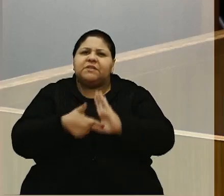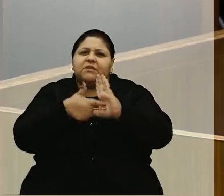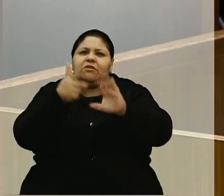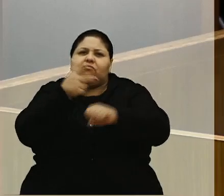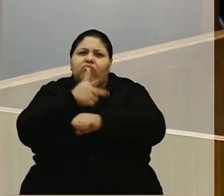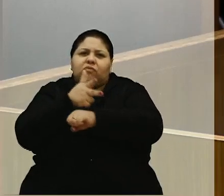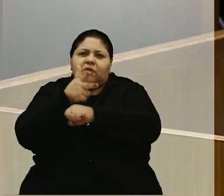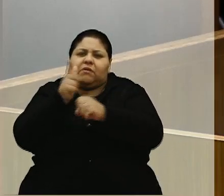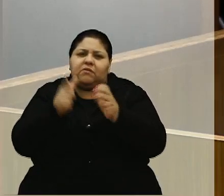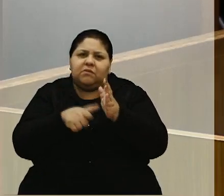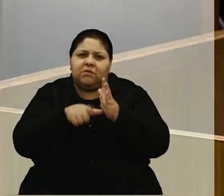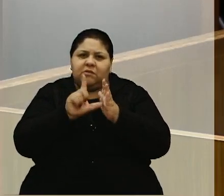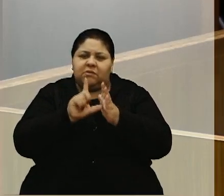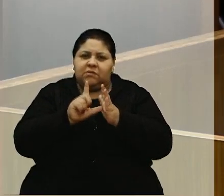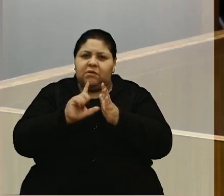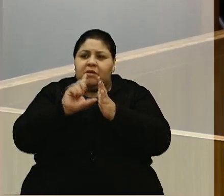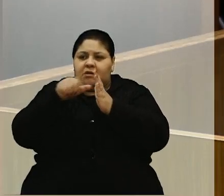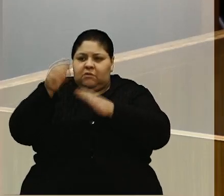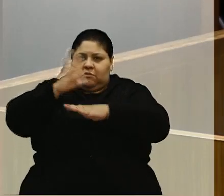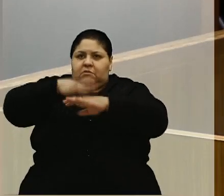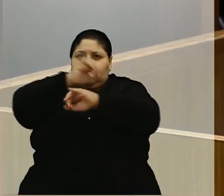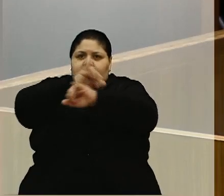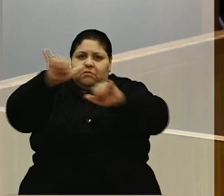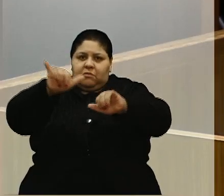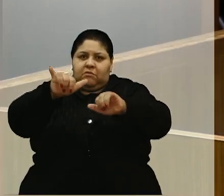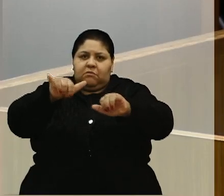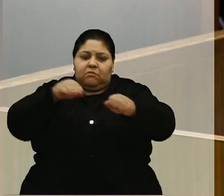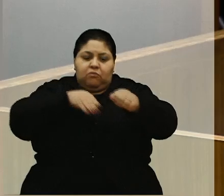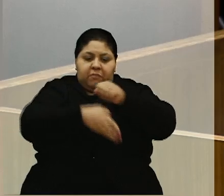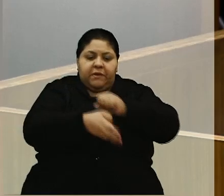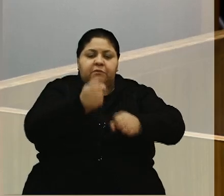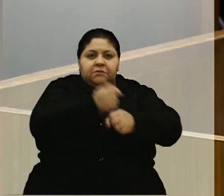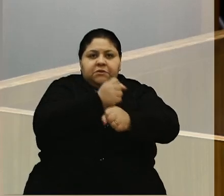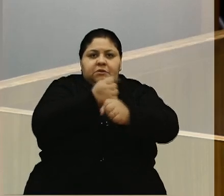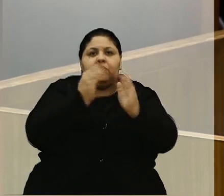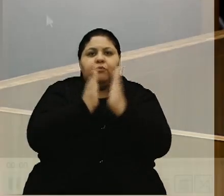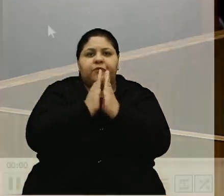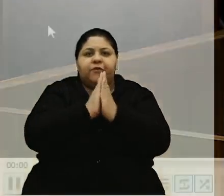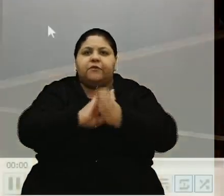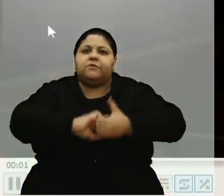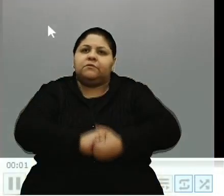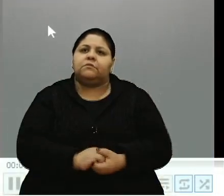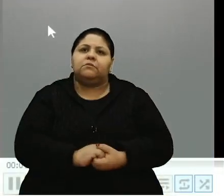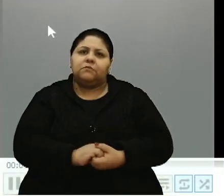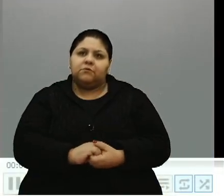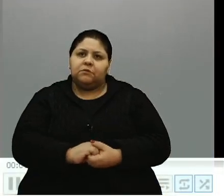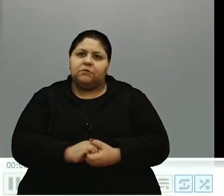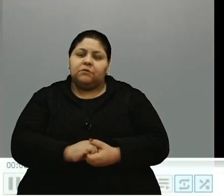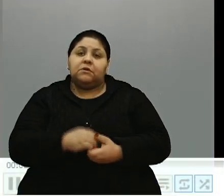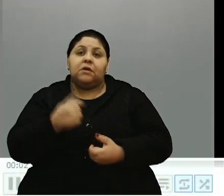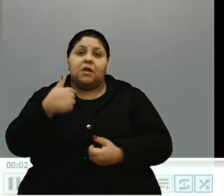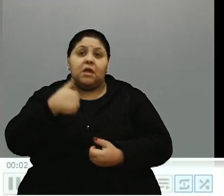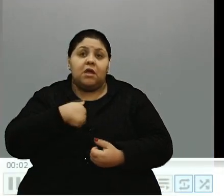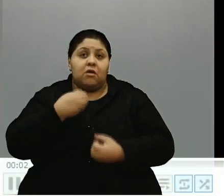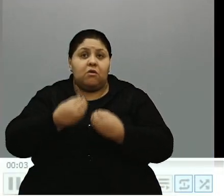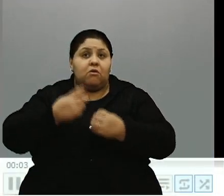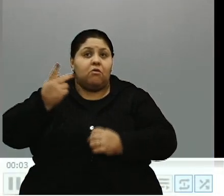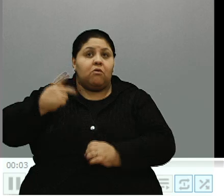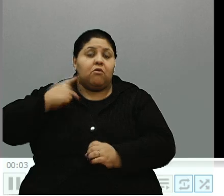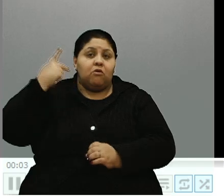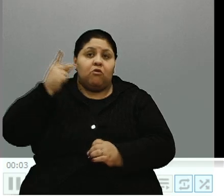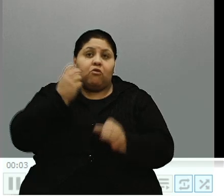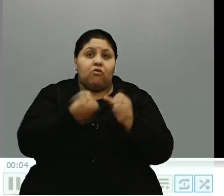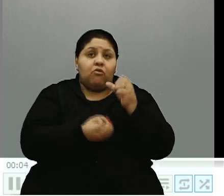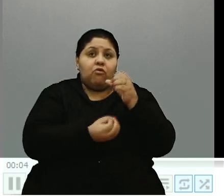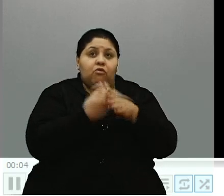mais informações sobre o Banco de Materiais de Construção, por favor. Eu, como vereador, fui autor